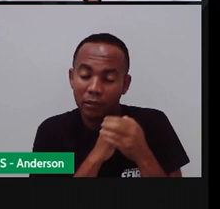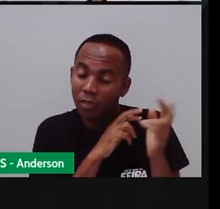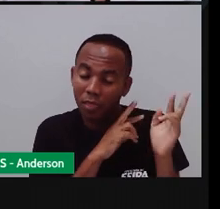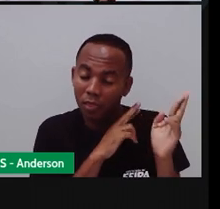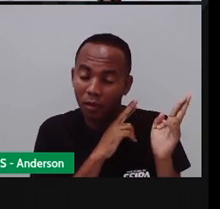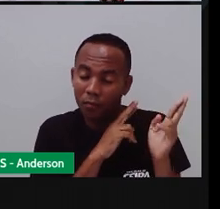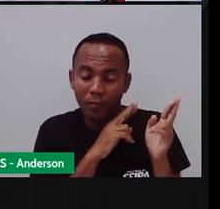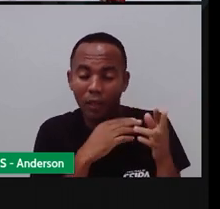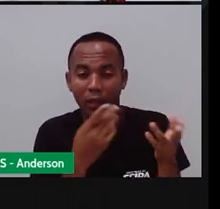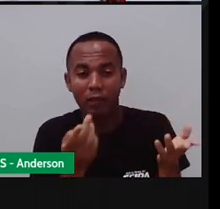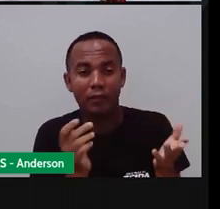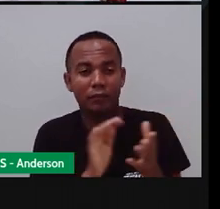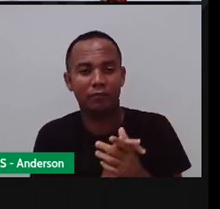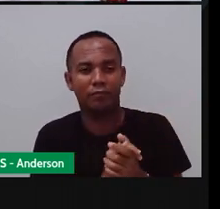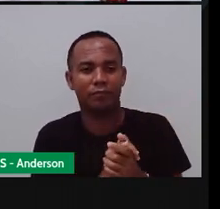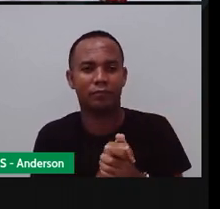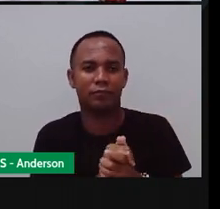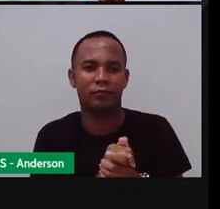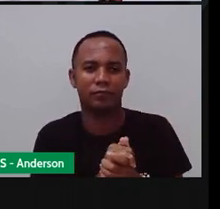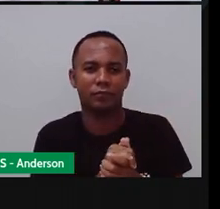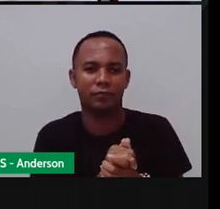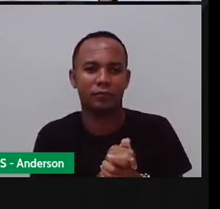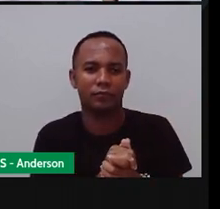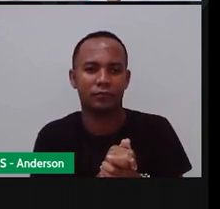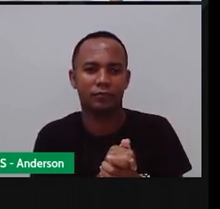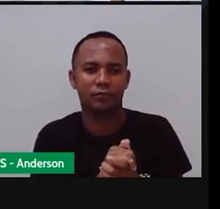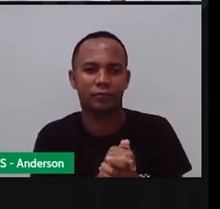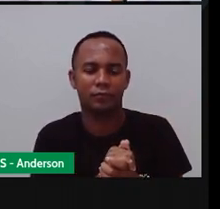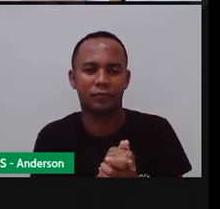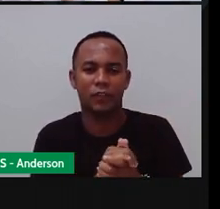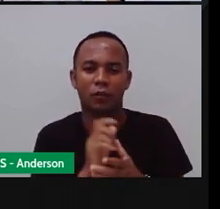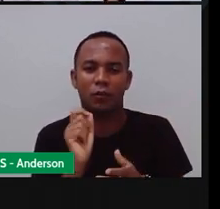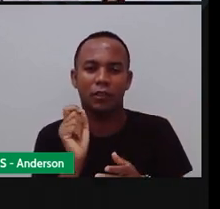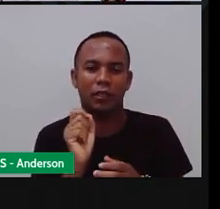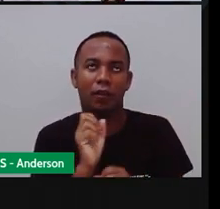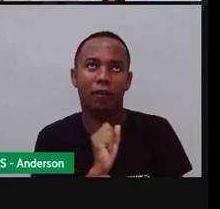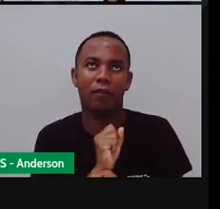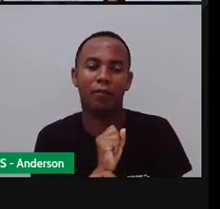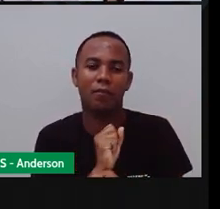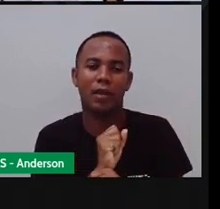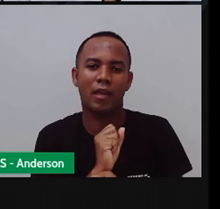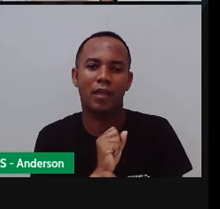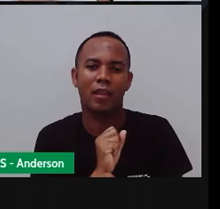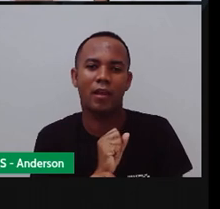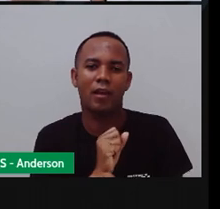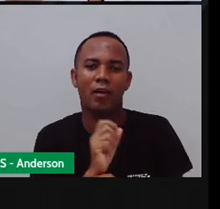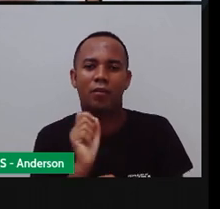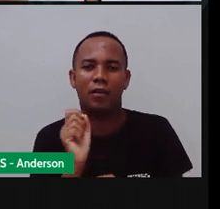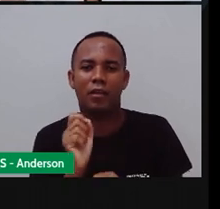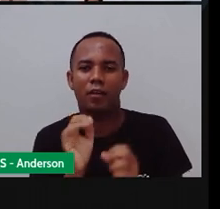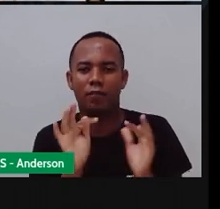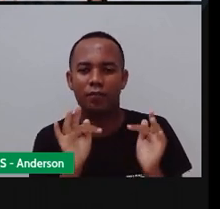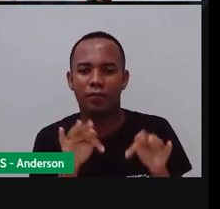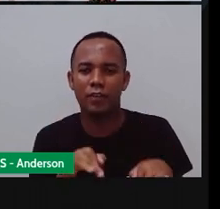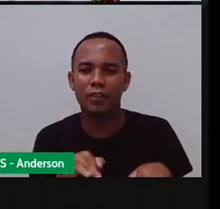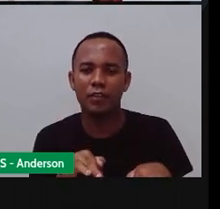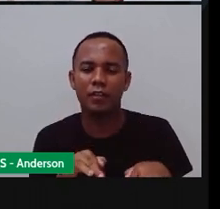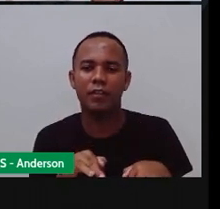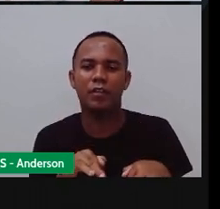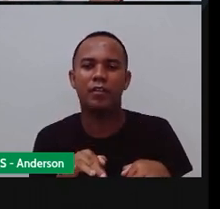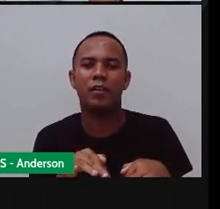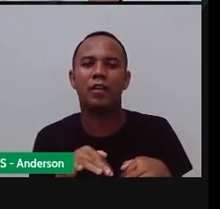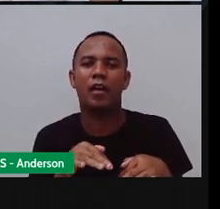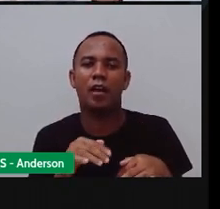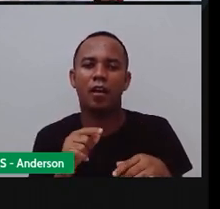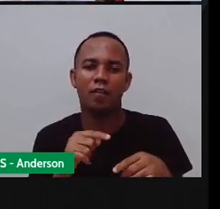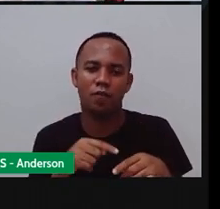vai dormir e espera passar o inverno na verdade para que ele não sofra né